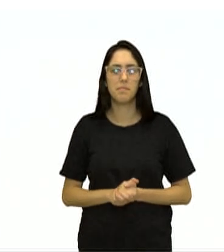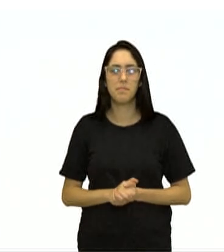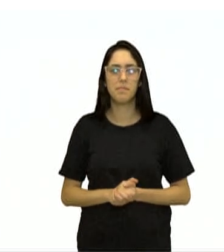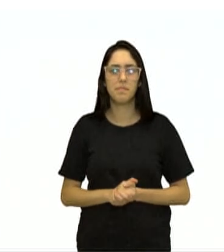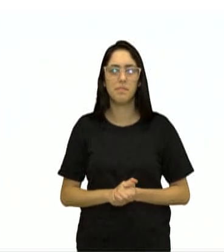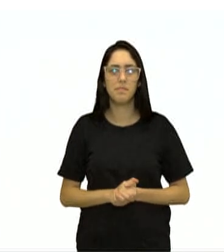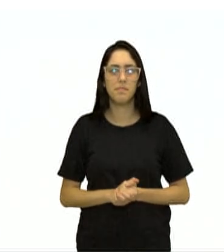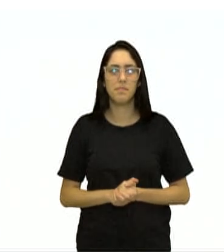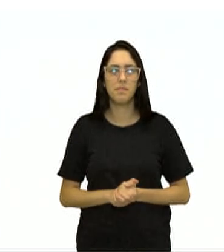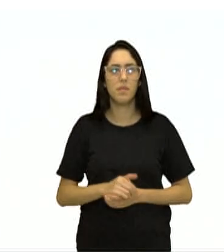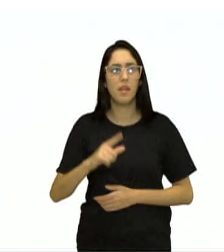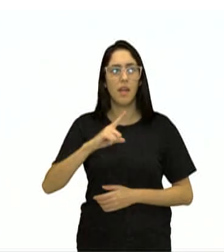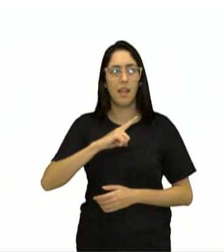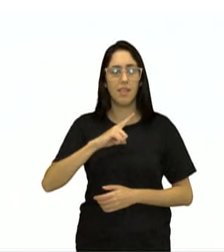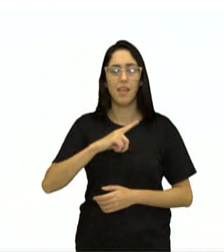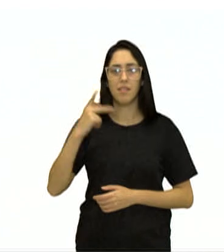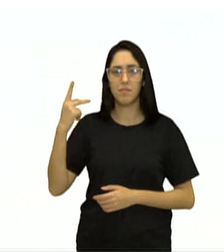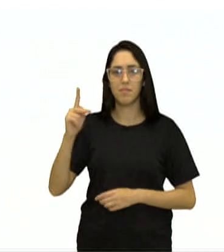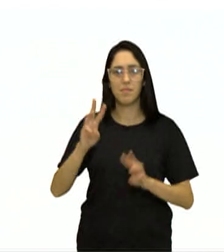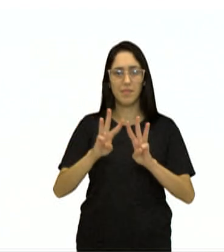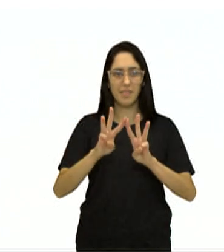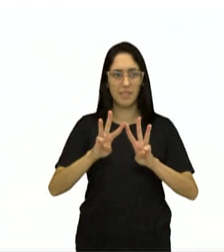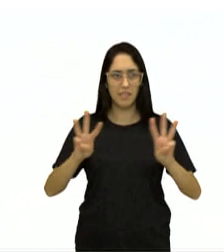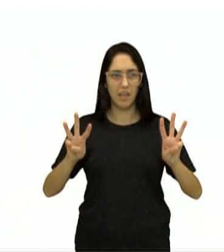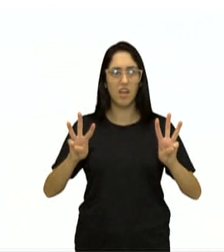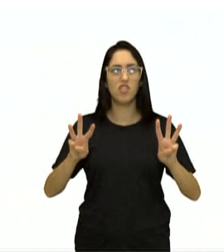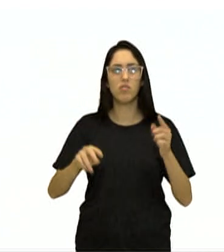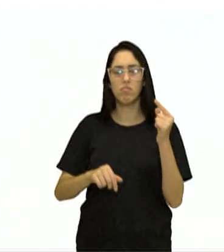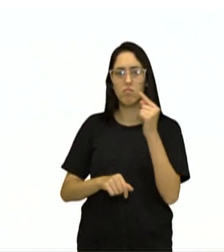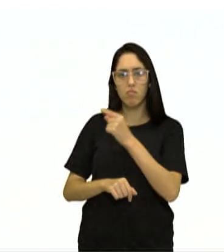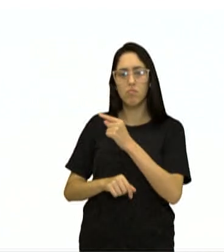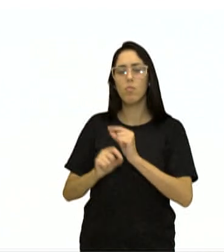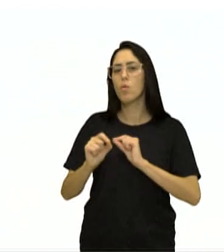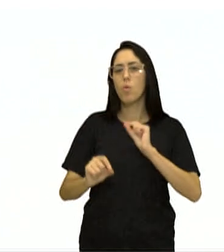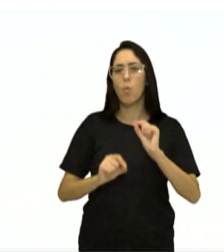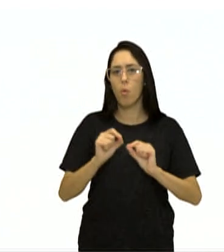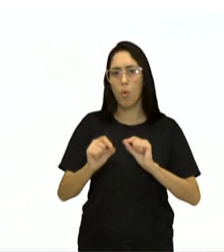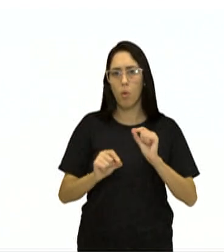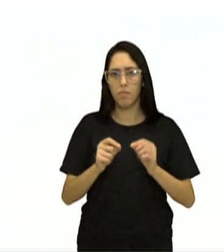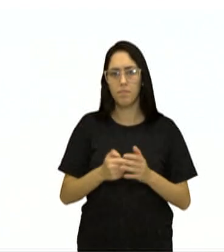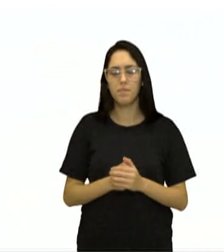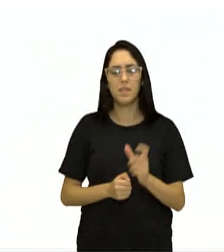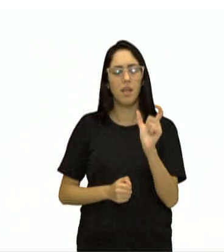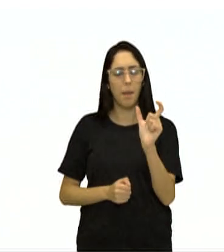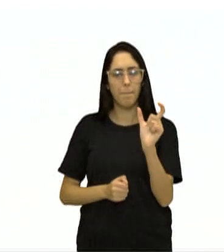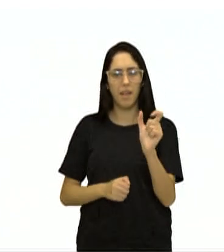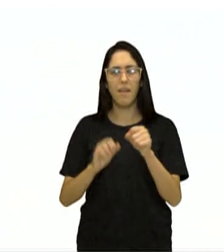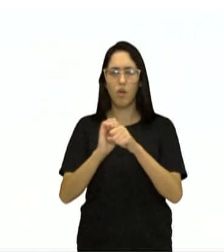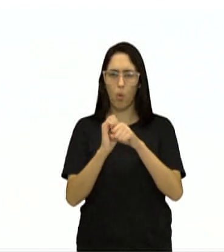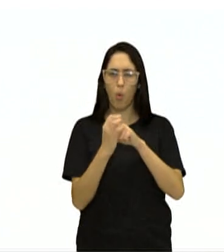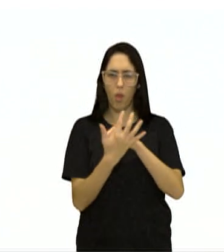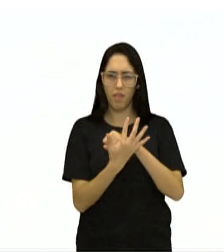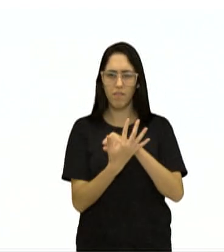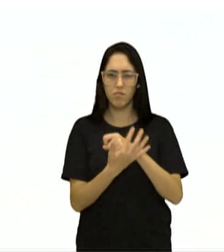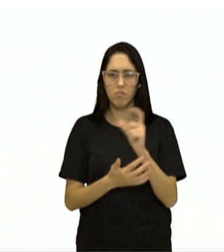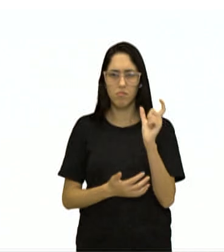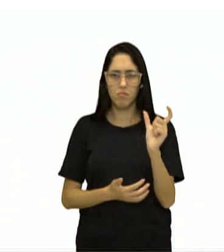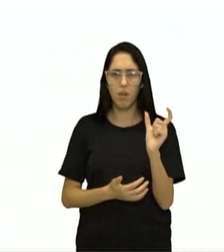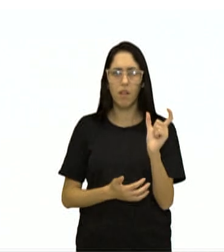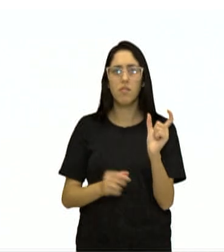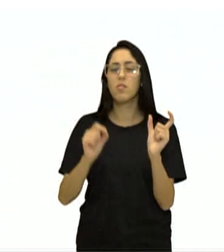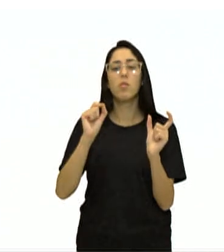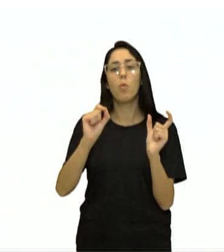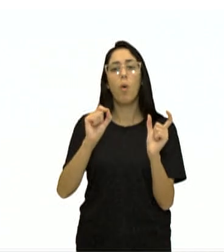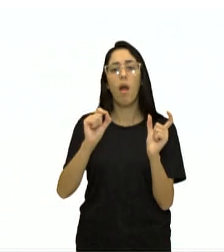dicionário.com. A palavra é coronavírus. O que é o coronavírus aqui nesse caso? É a